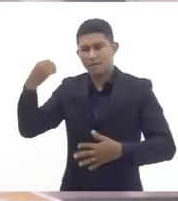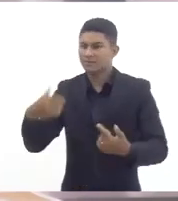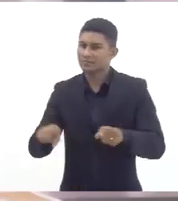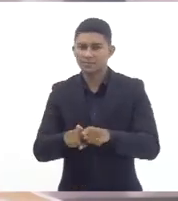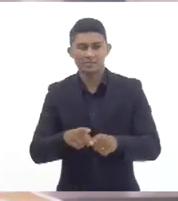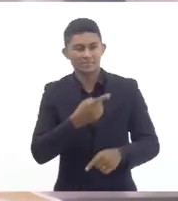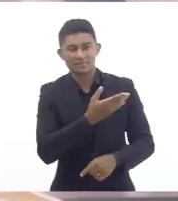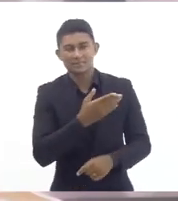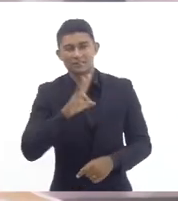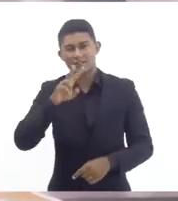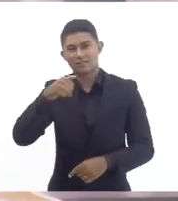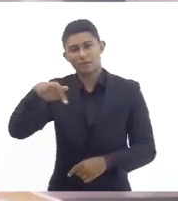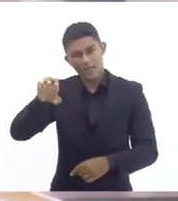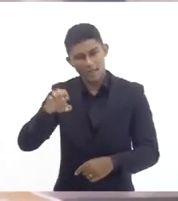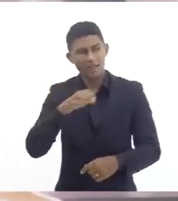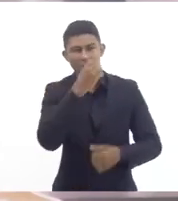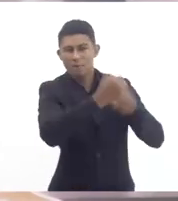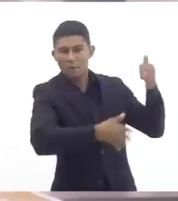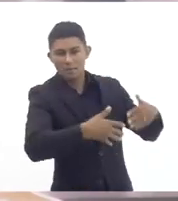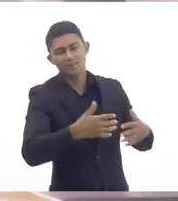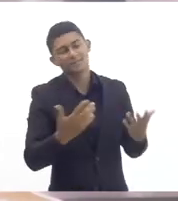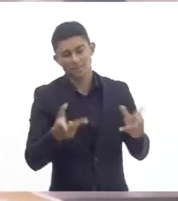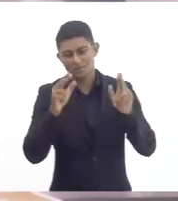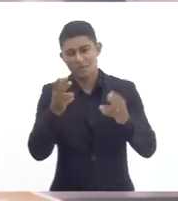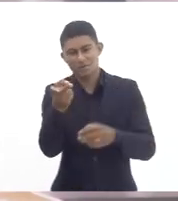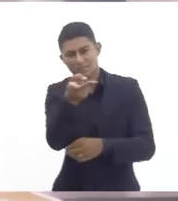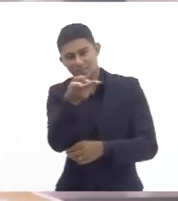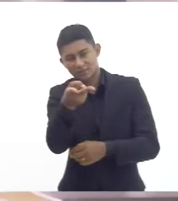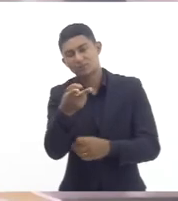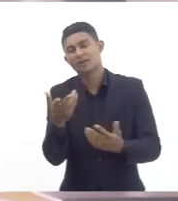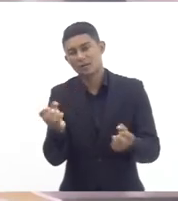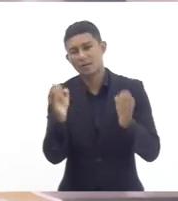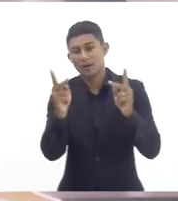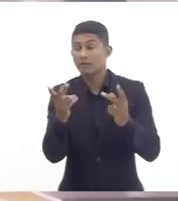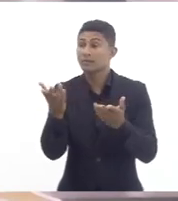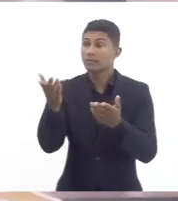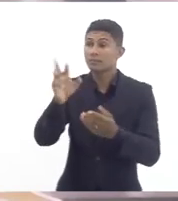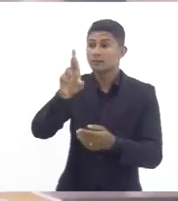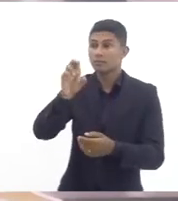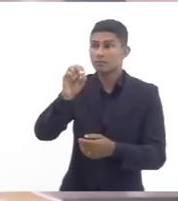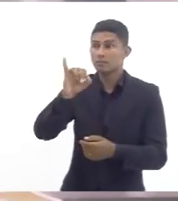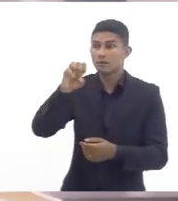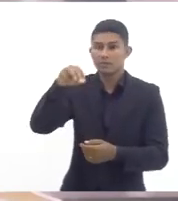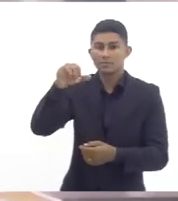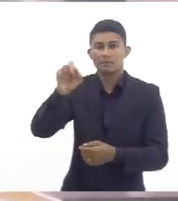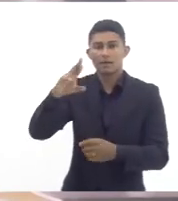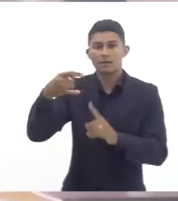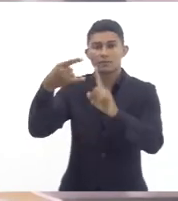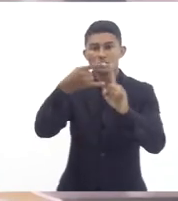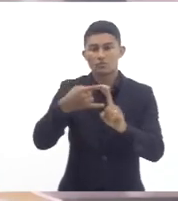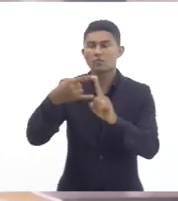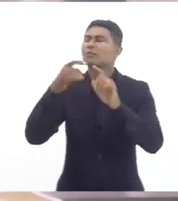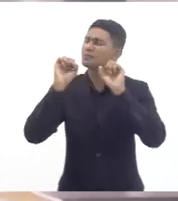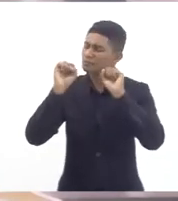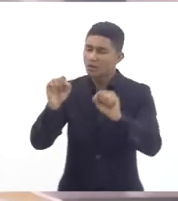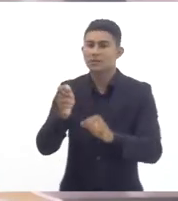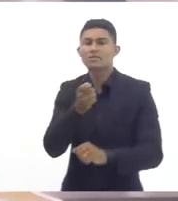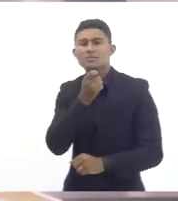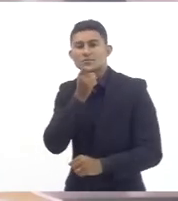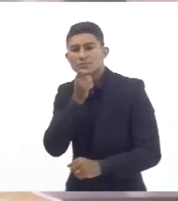pouquinho então agora eu gostaria de chamar a Rosimar para fazer uso da palavra Rosi pode abrir aí sua